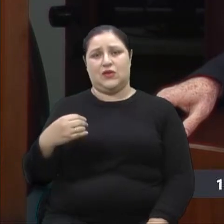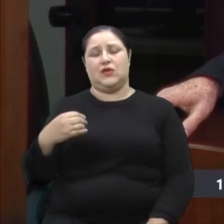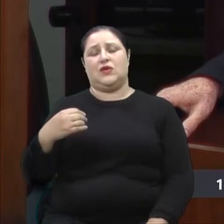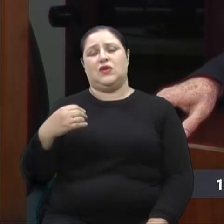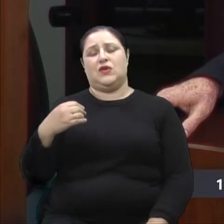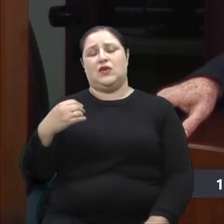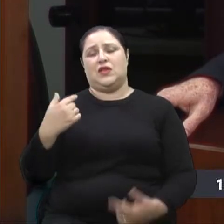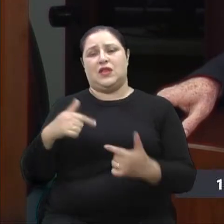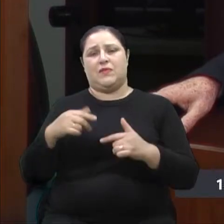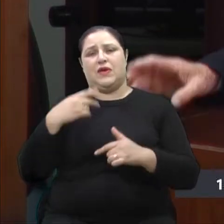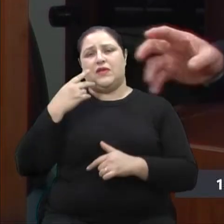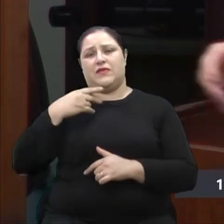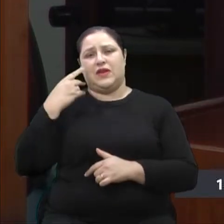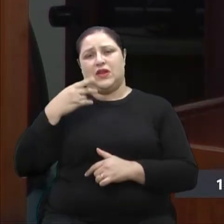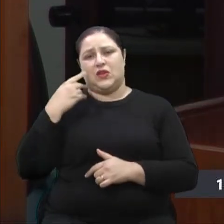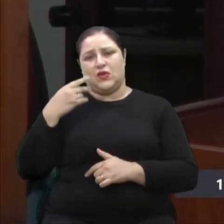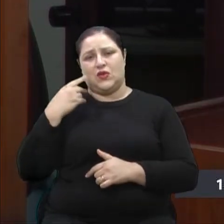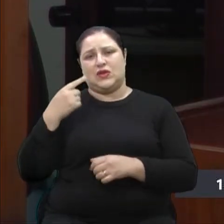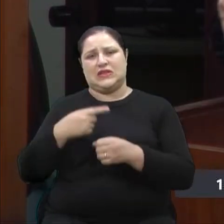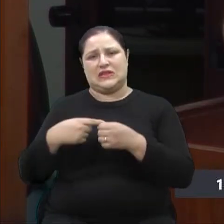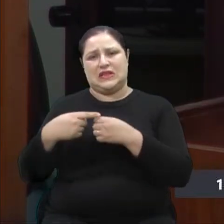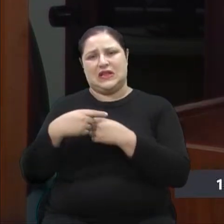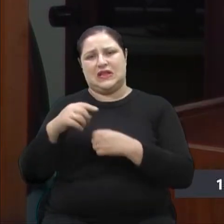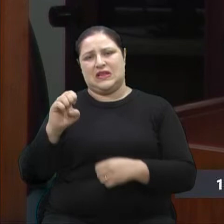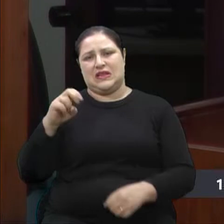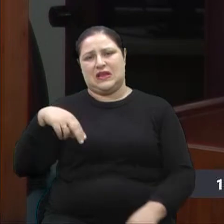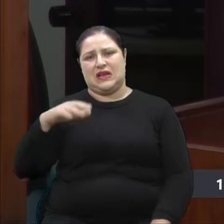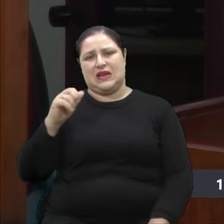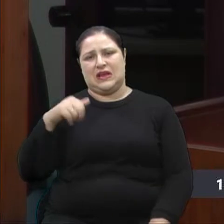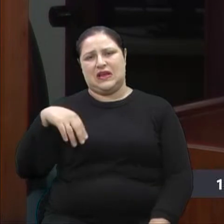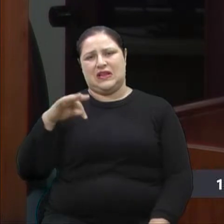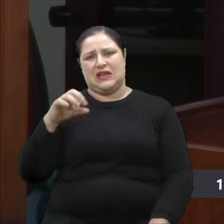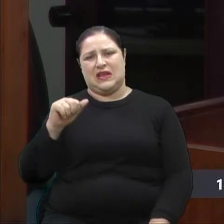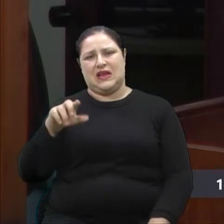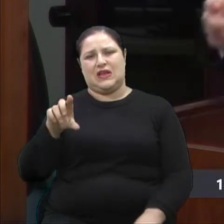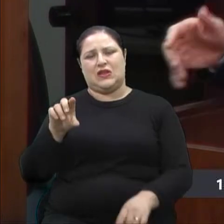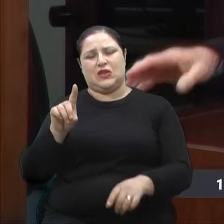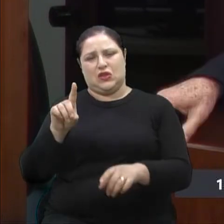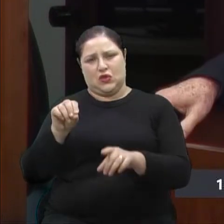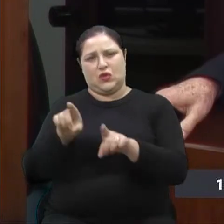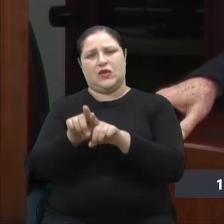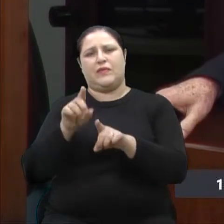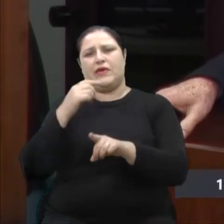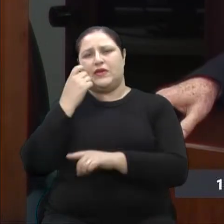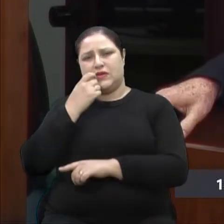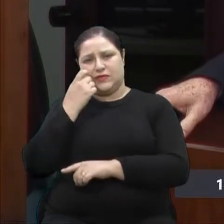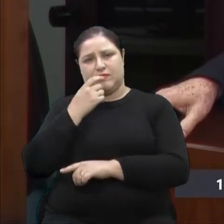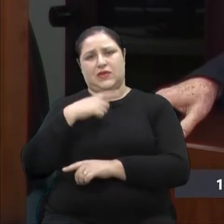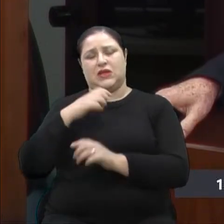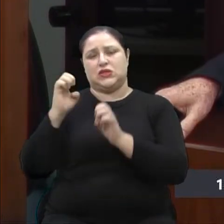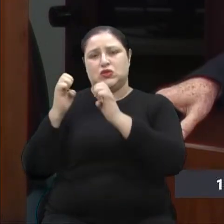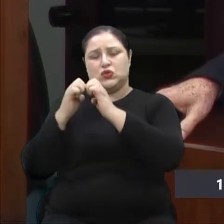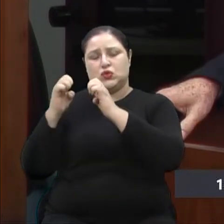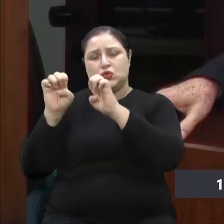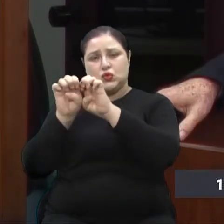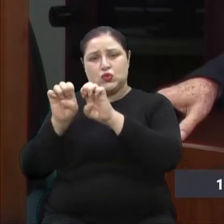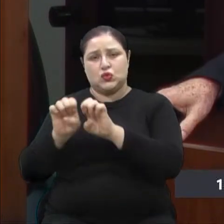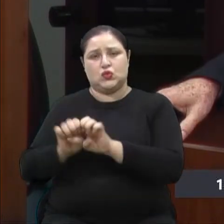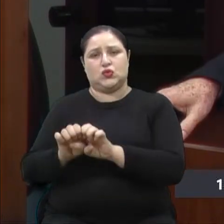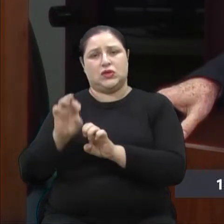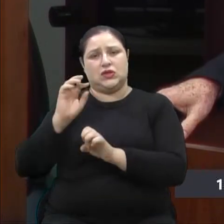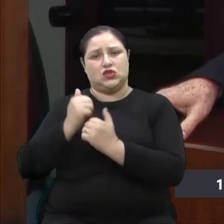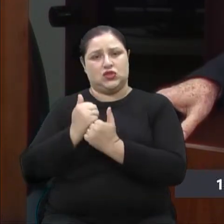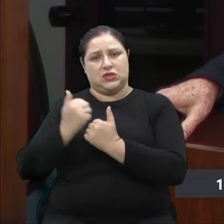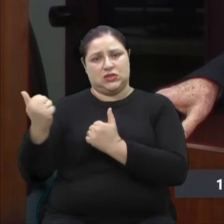encantado, juntamente com toda uma estrutura de direção. E, com certeza,